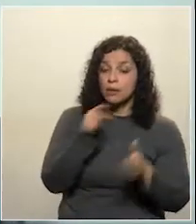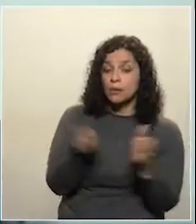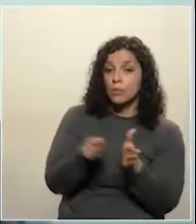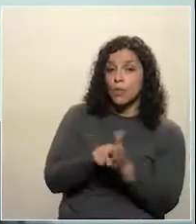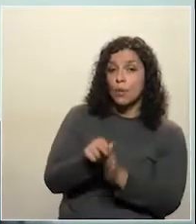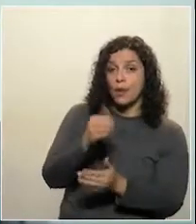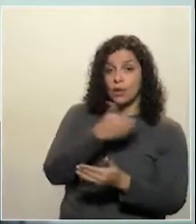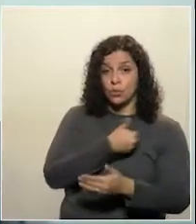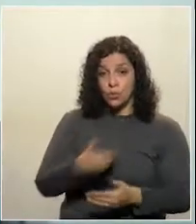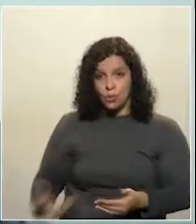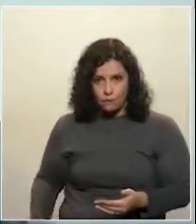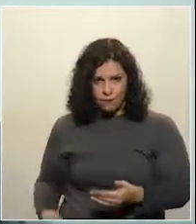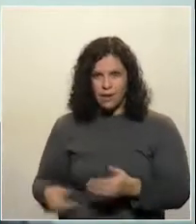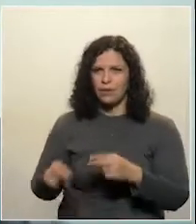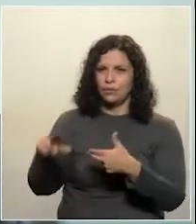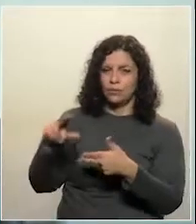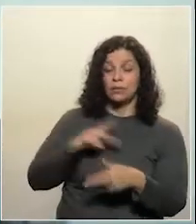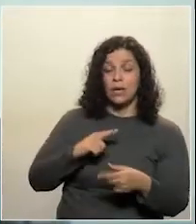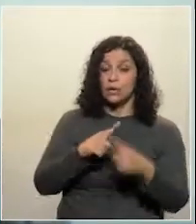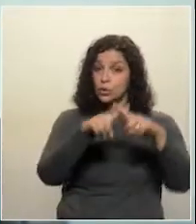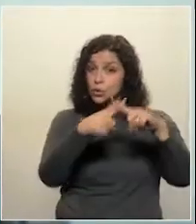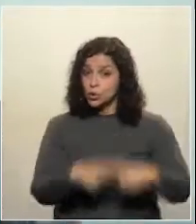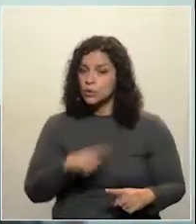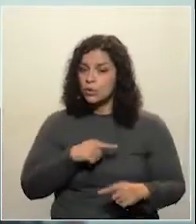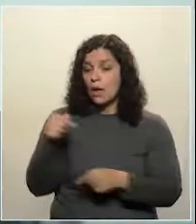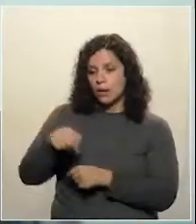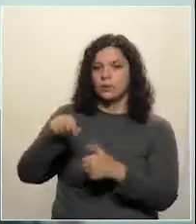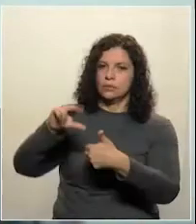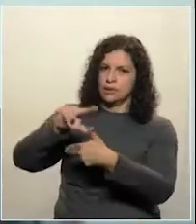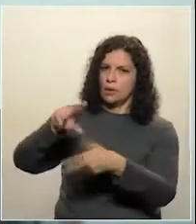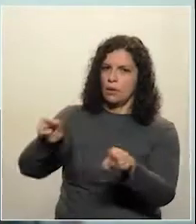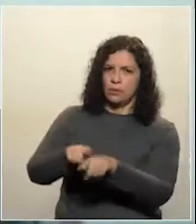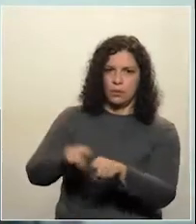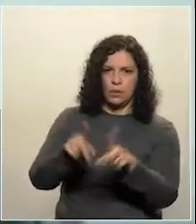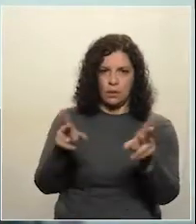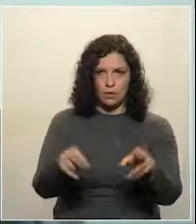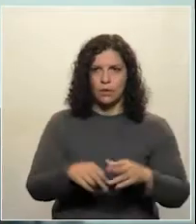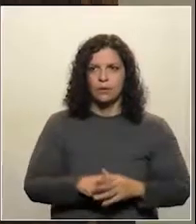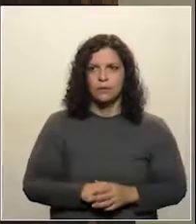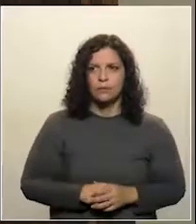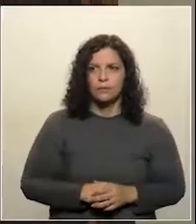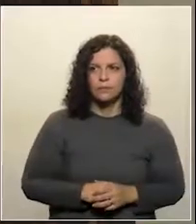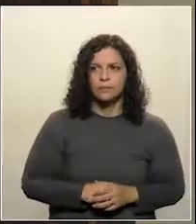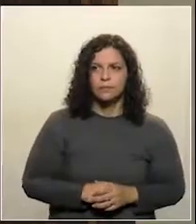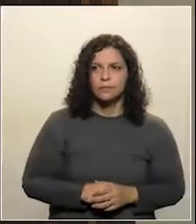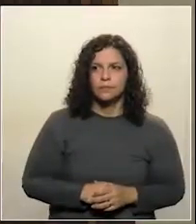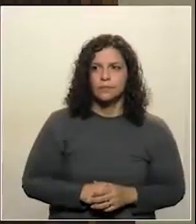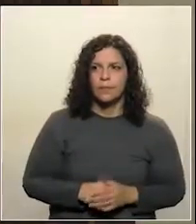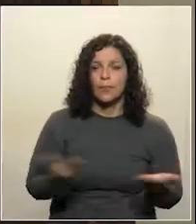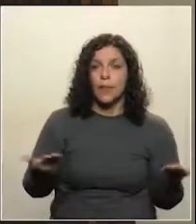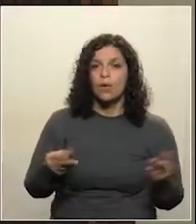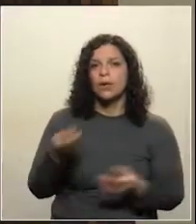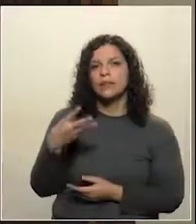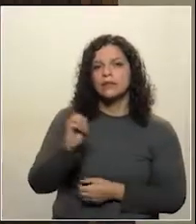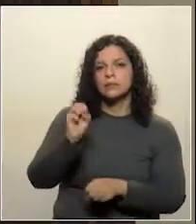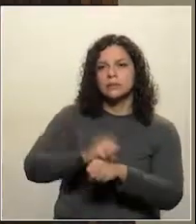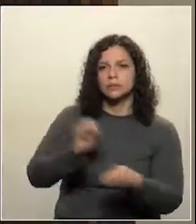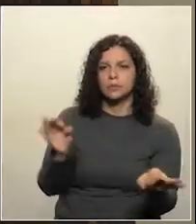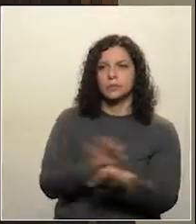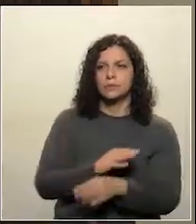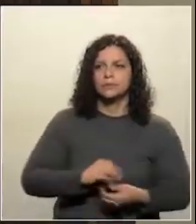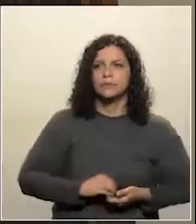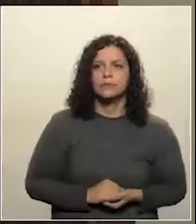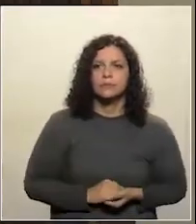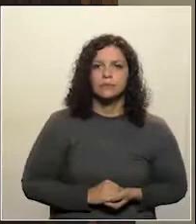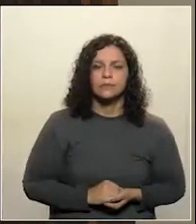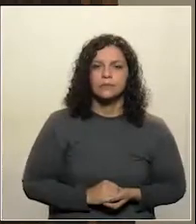estaduais e que estão extremamente competitivas, como é o caso da Sanepar, sejam... Deputado Tadeu, 30 segundos para concluir.